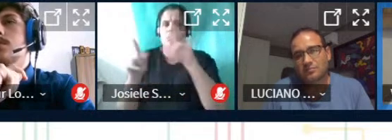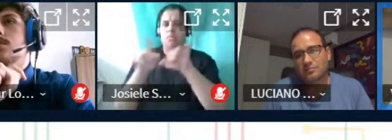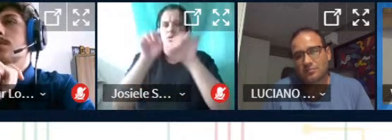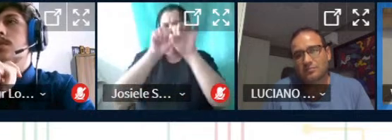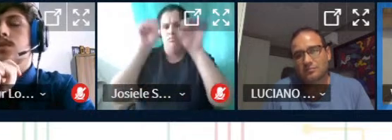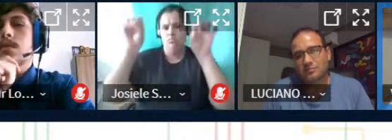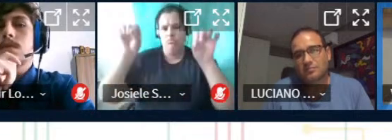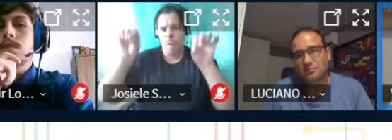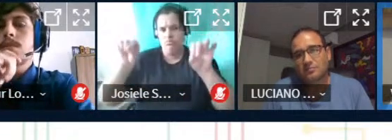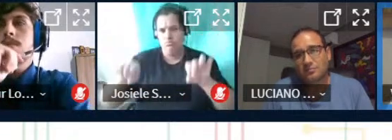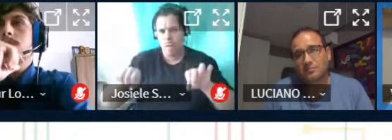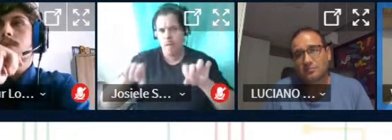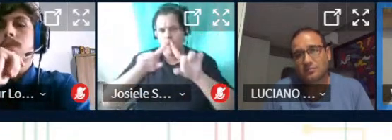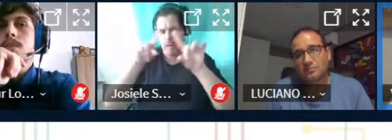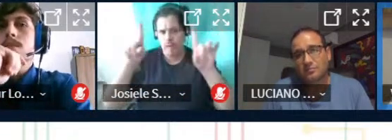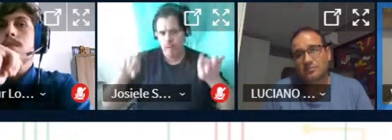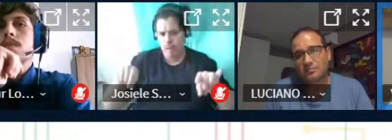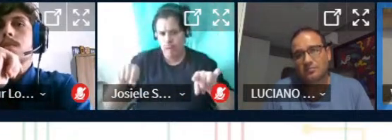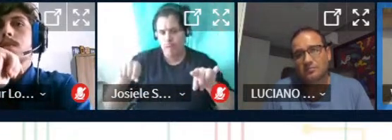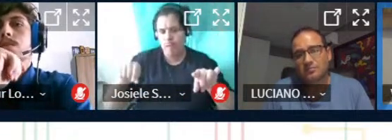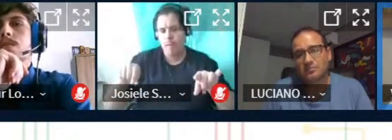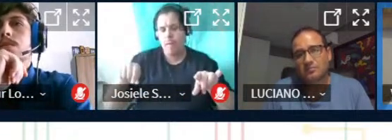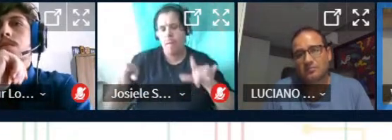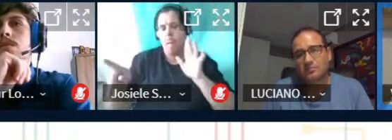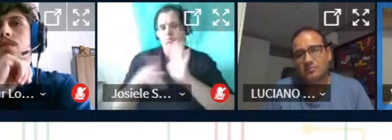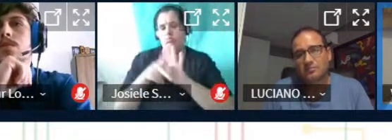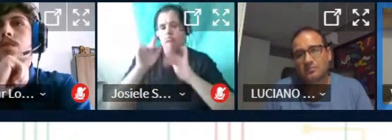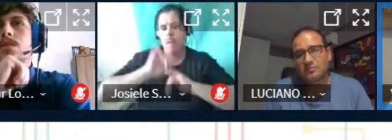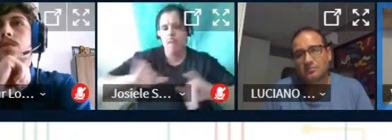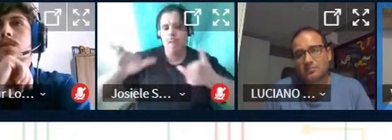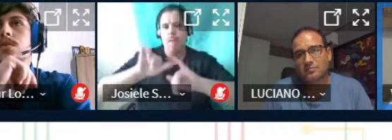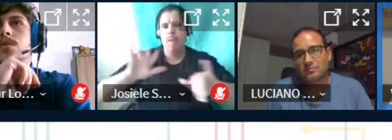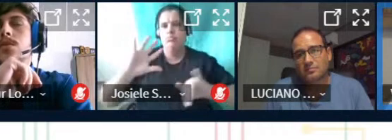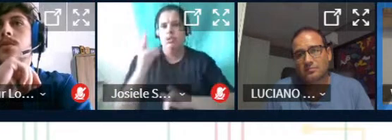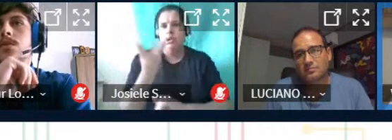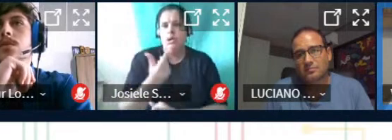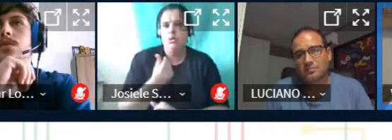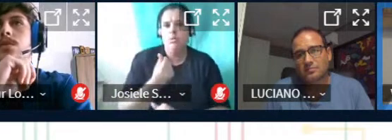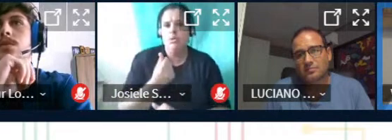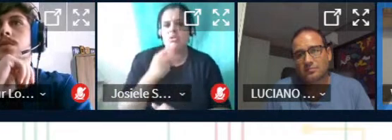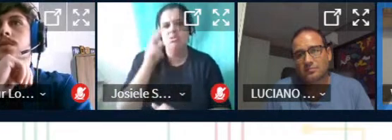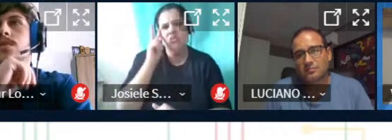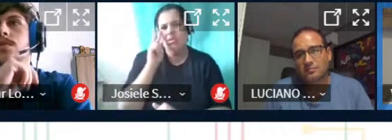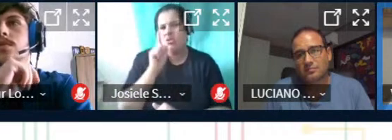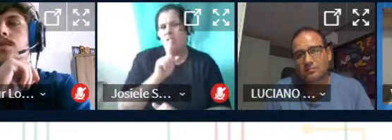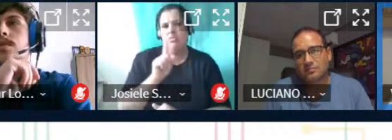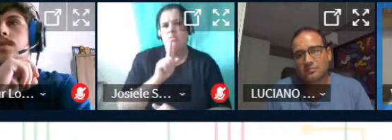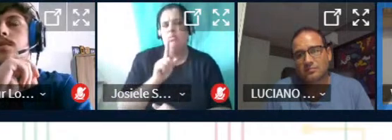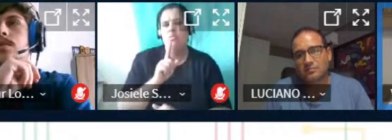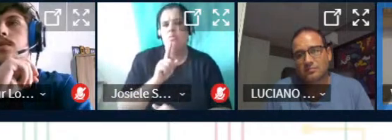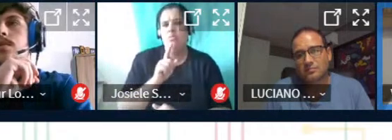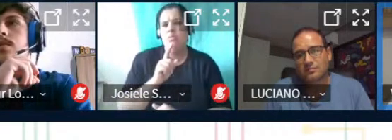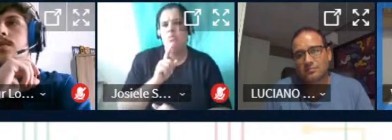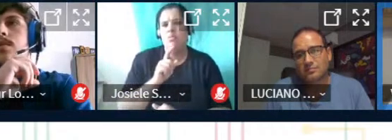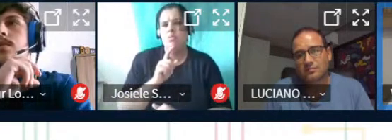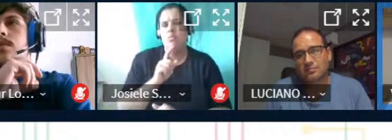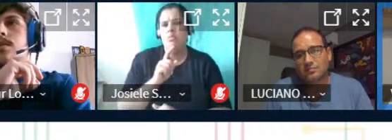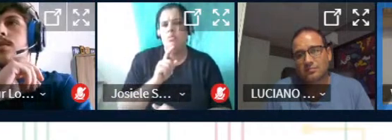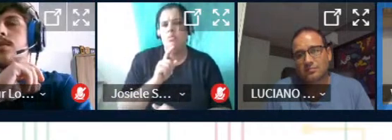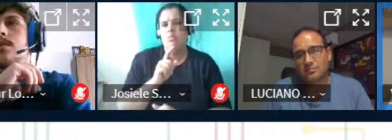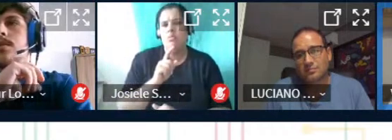divulgaram nos seus campi tivemos alguns alunos do campi agora não vou me lembrar eu não vou falar para não falar errado